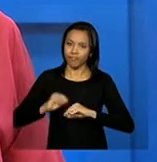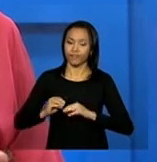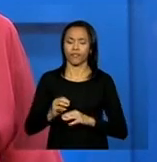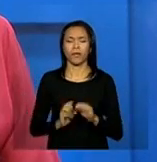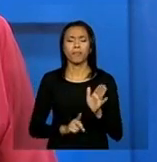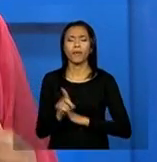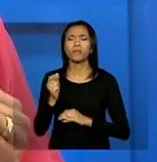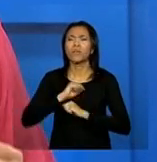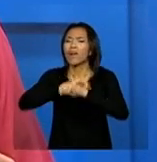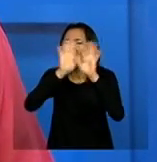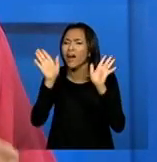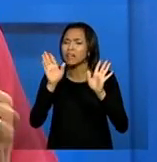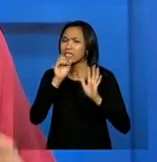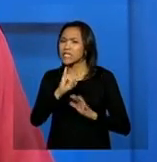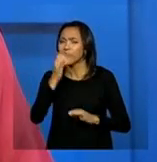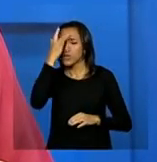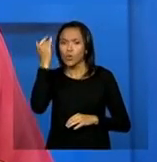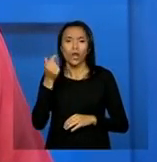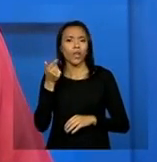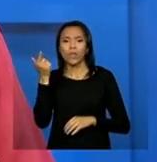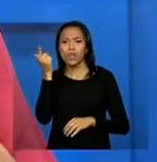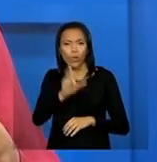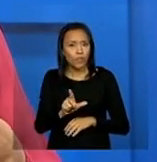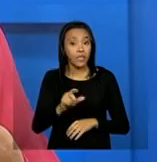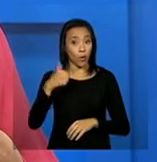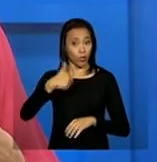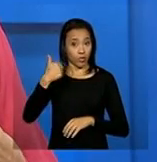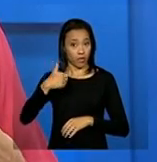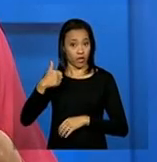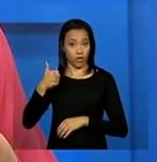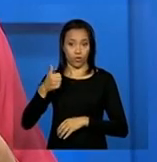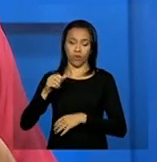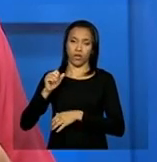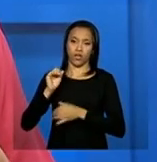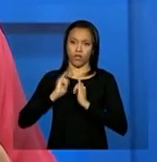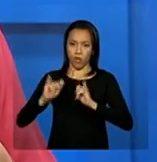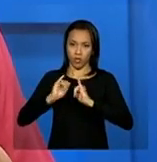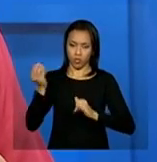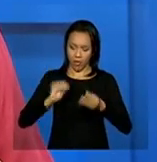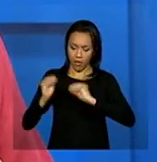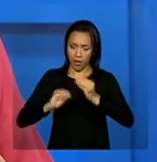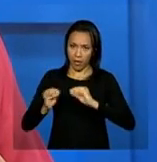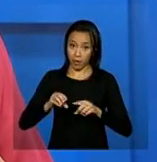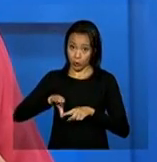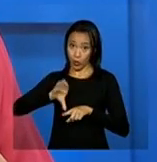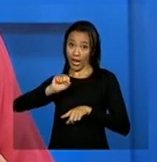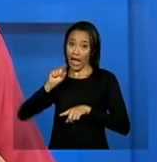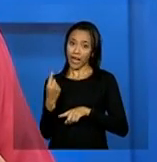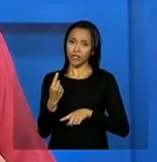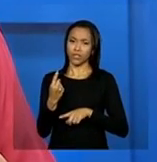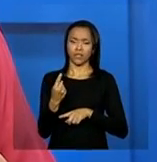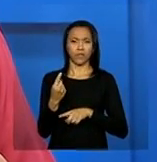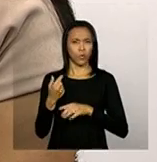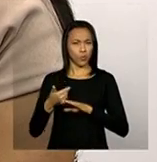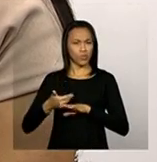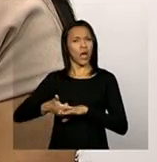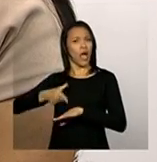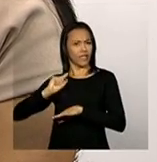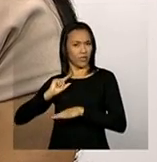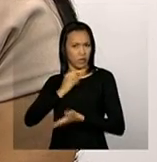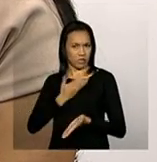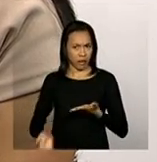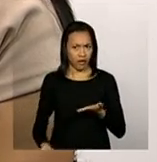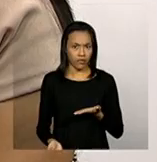claro, se a pessoa não entrar e fizer esse primeiro registro, os registros posteriores vão se perder? Não,